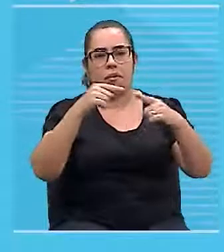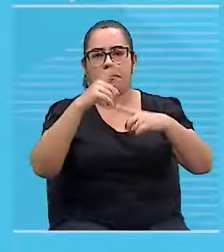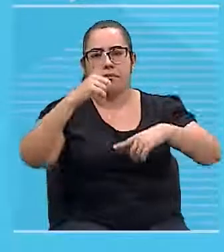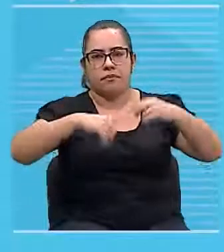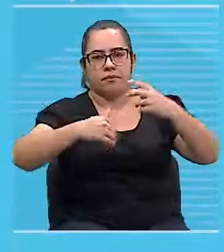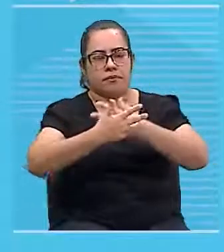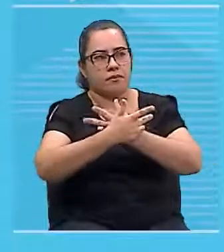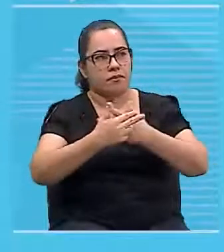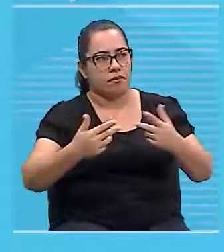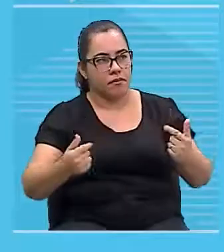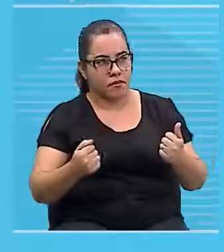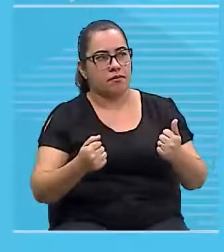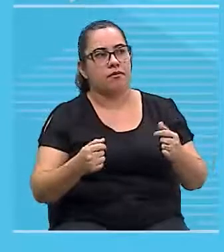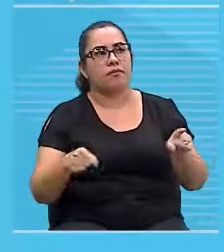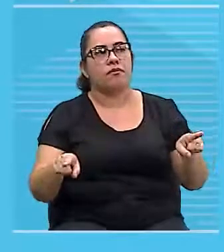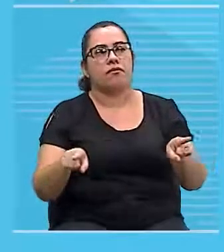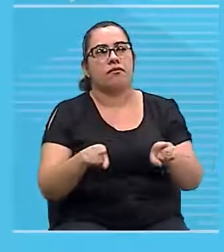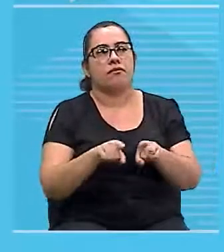elétrica I.